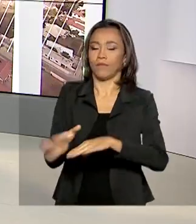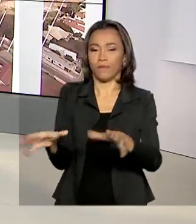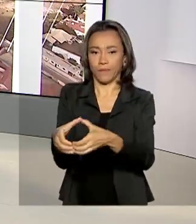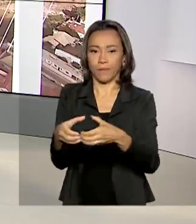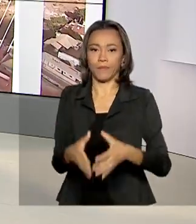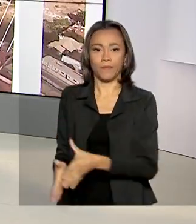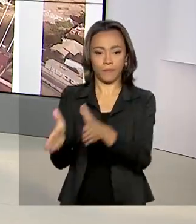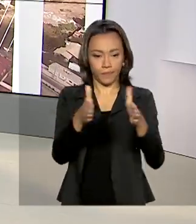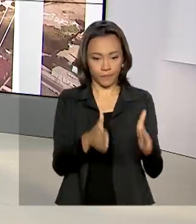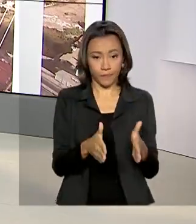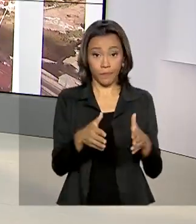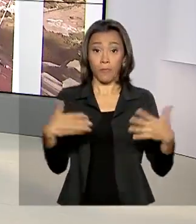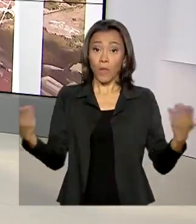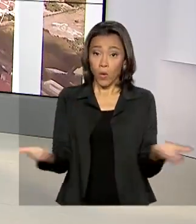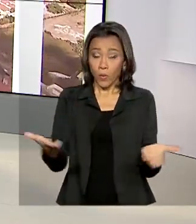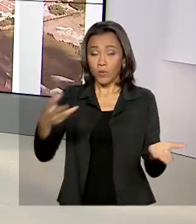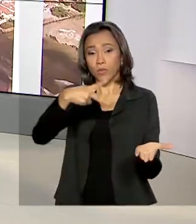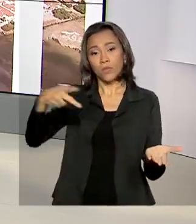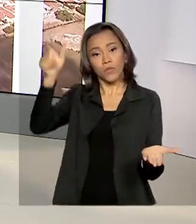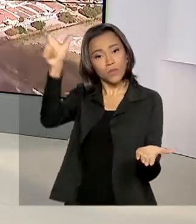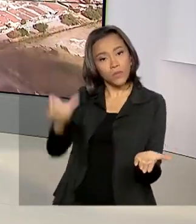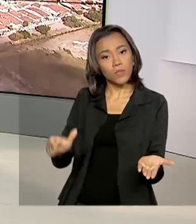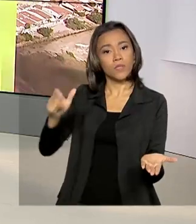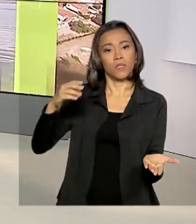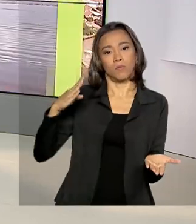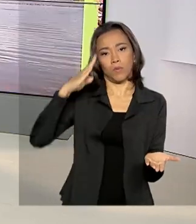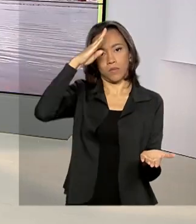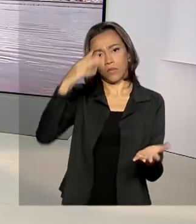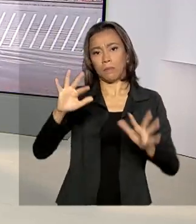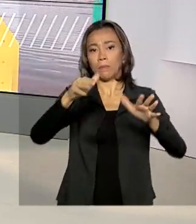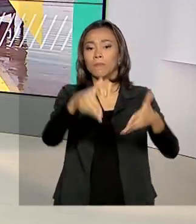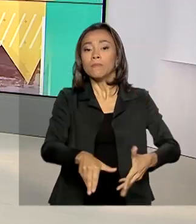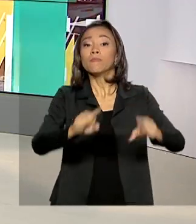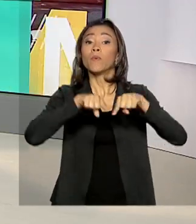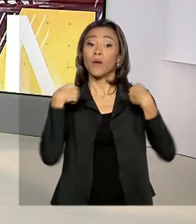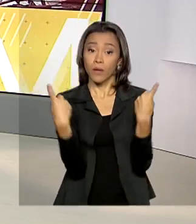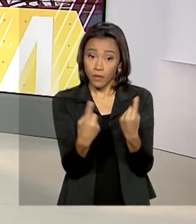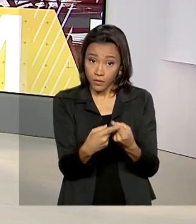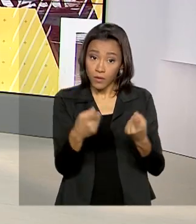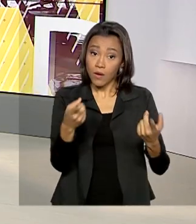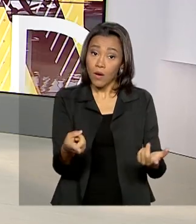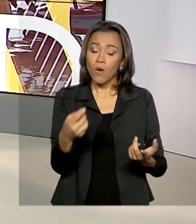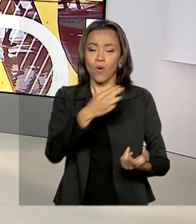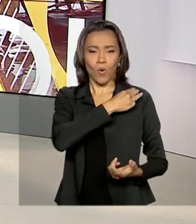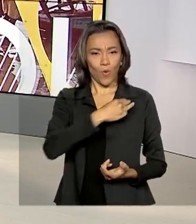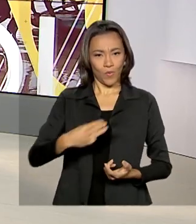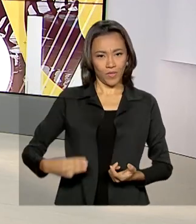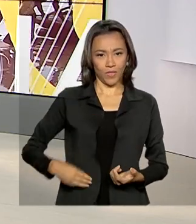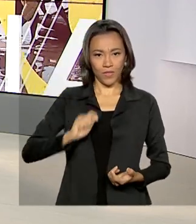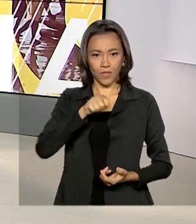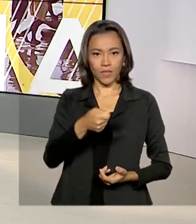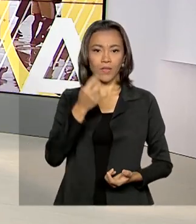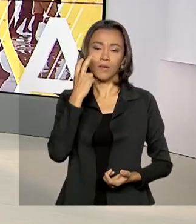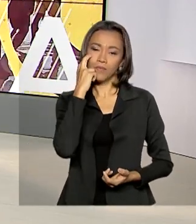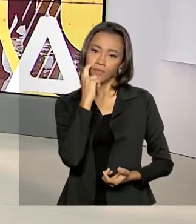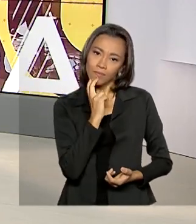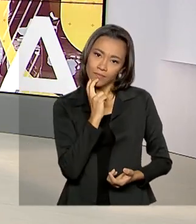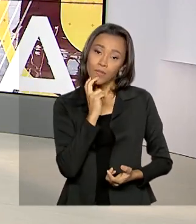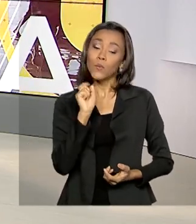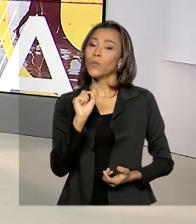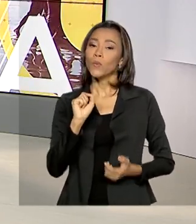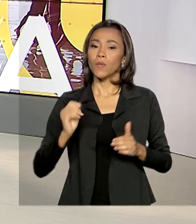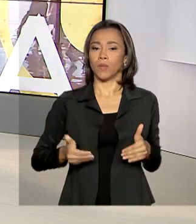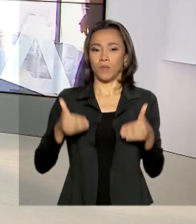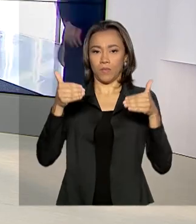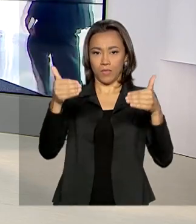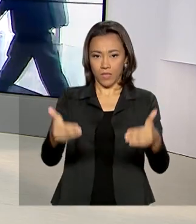Olha, hoje o presidente Jair Bolsonaro participa de uma reunião com o ministro Bento Albuquerque no Ministério de Minas e Energia. Quem está lá